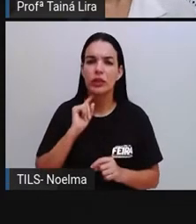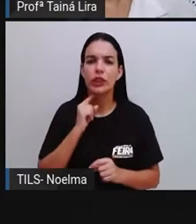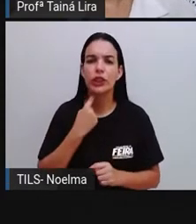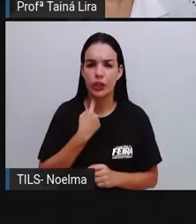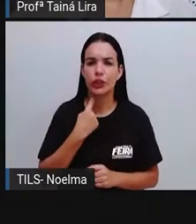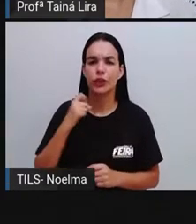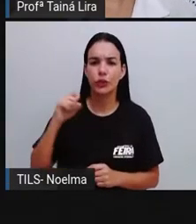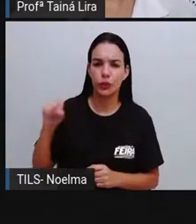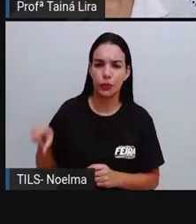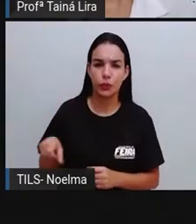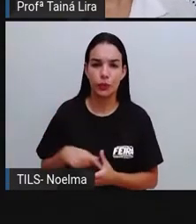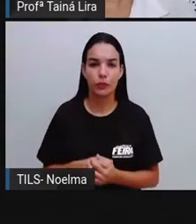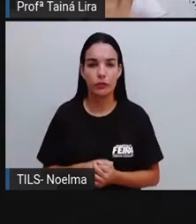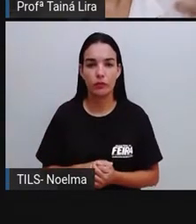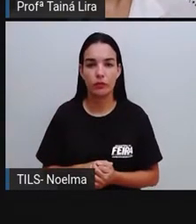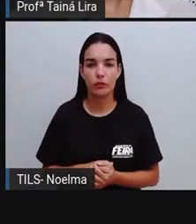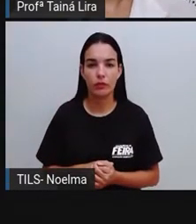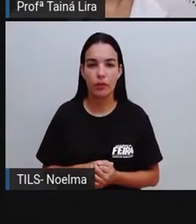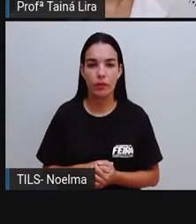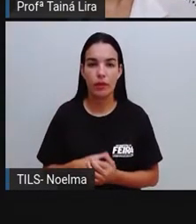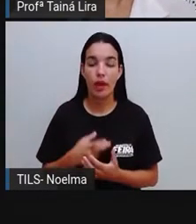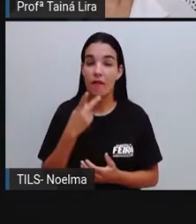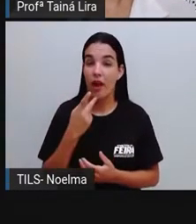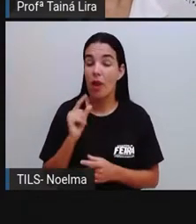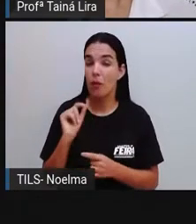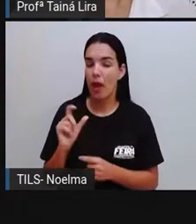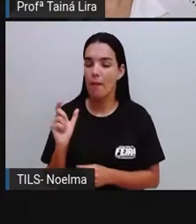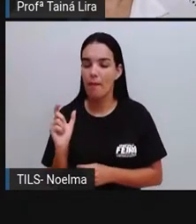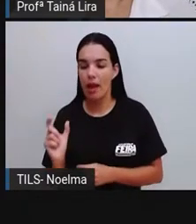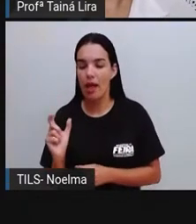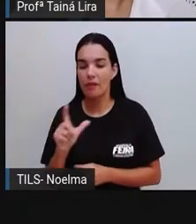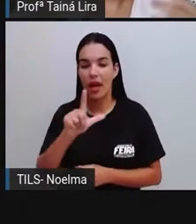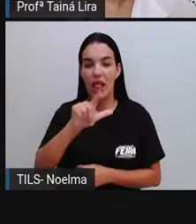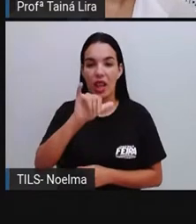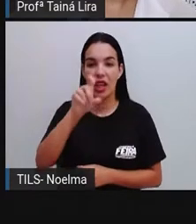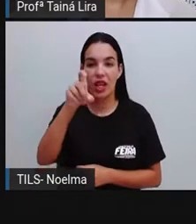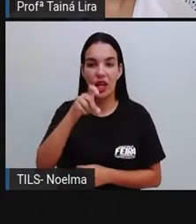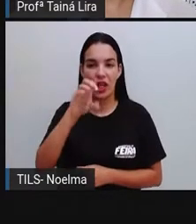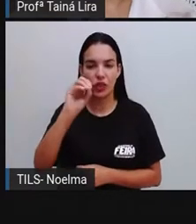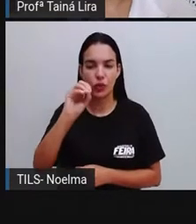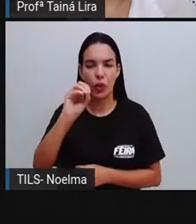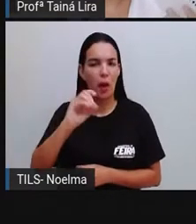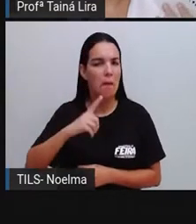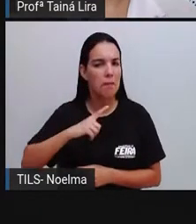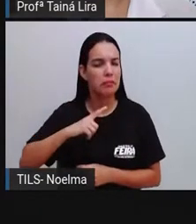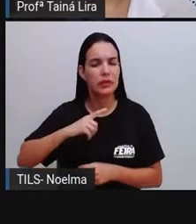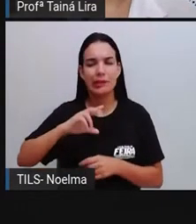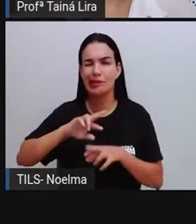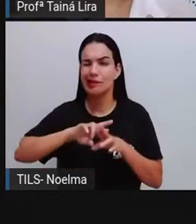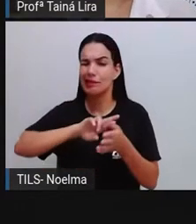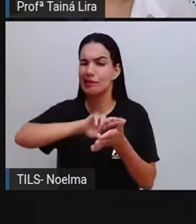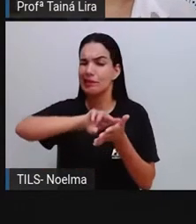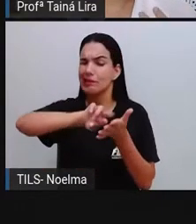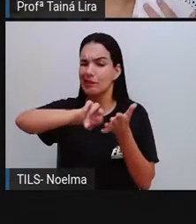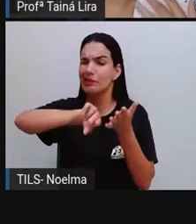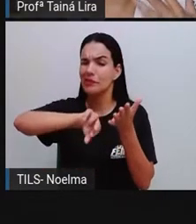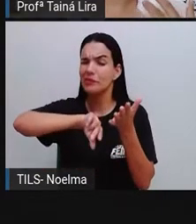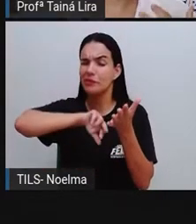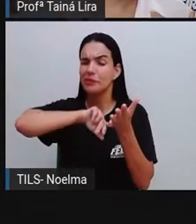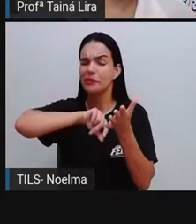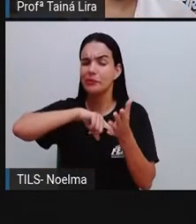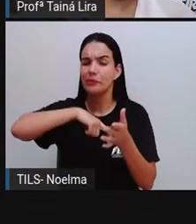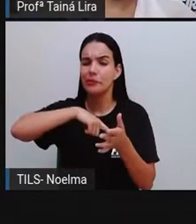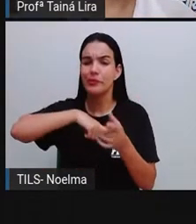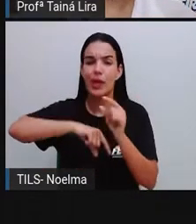aí a palavra lixo, mas são vários tipos de lixo. Então, nós temos aí o